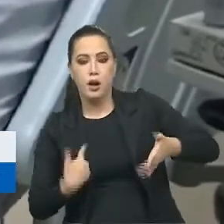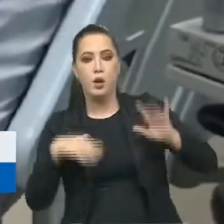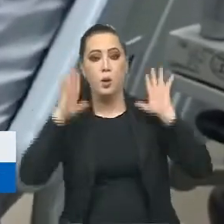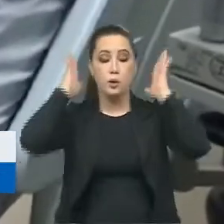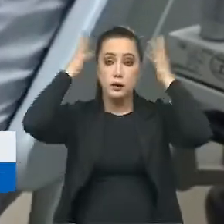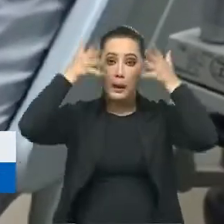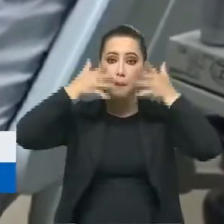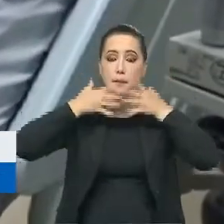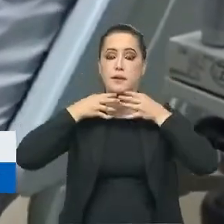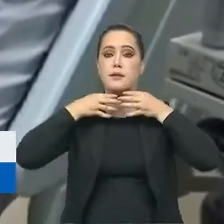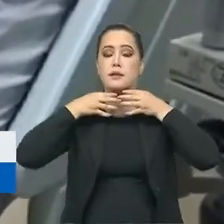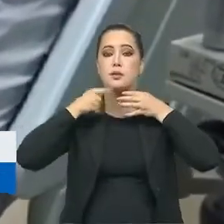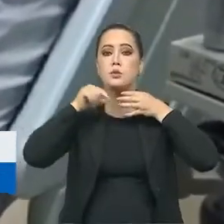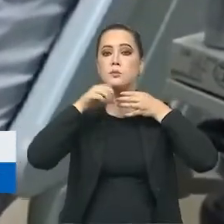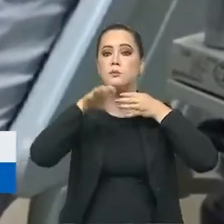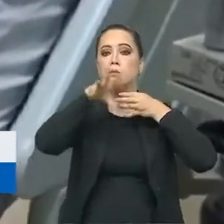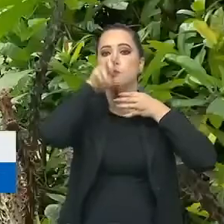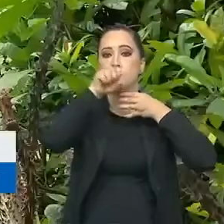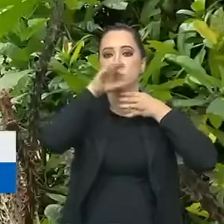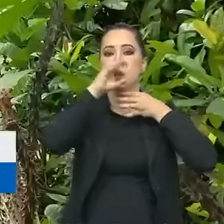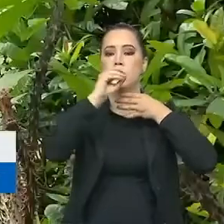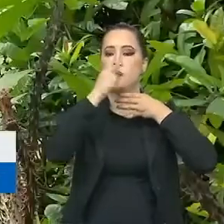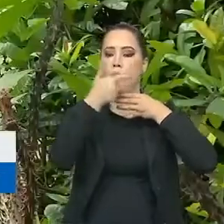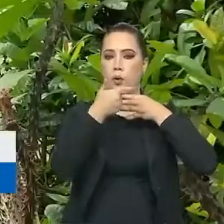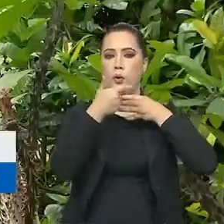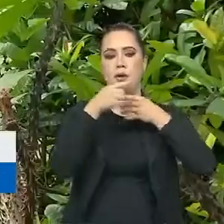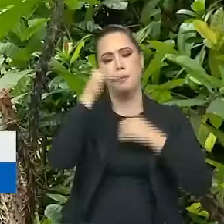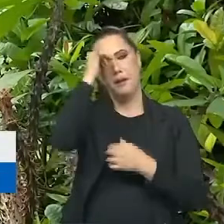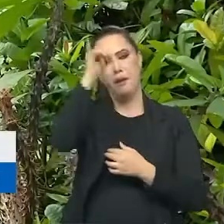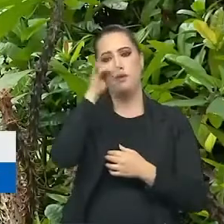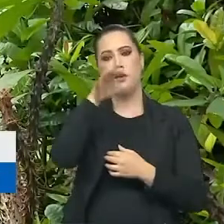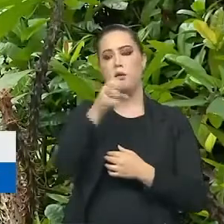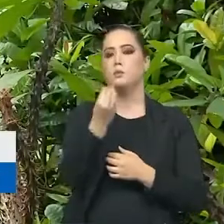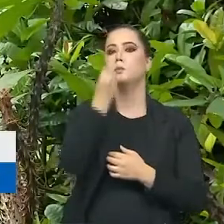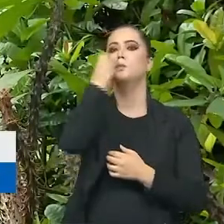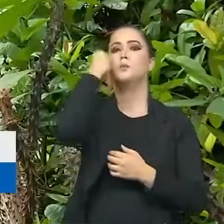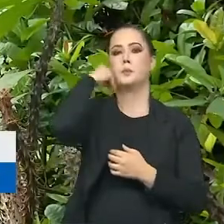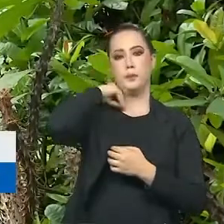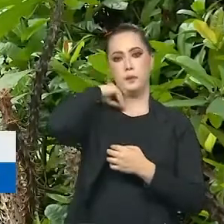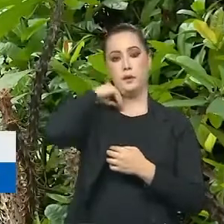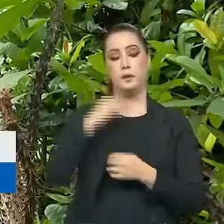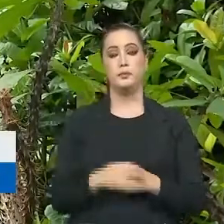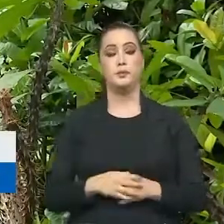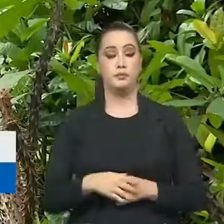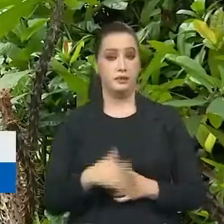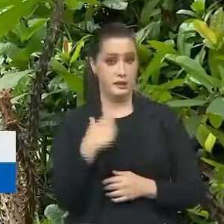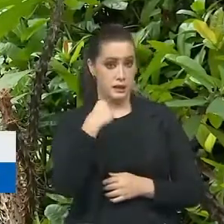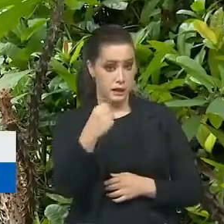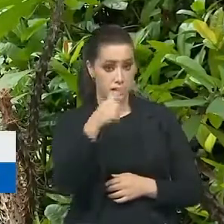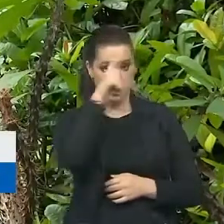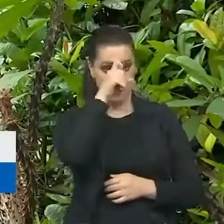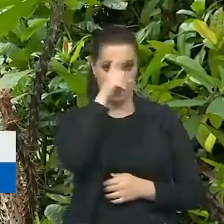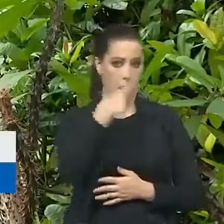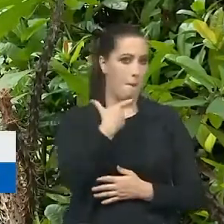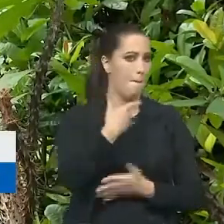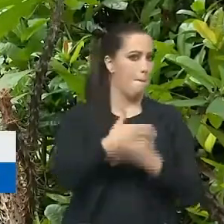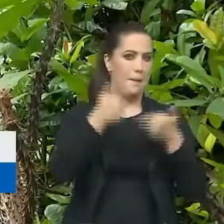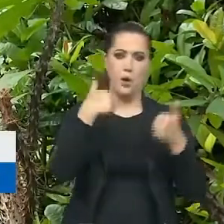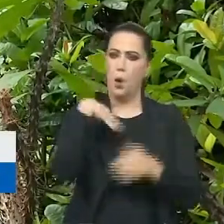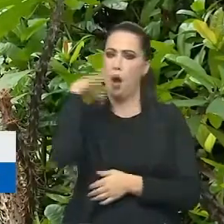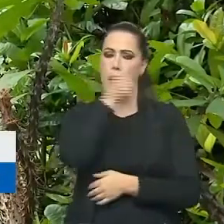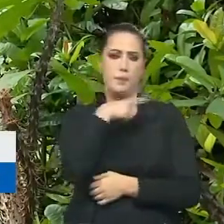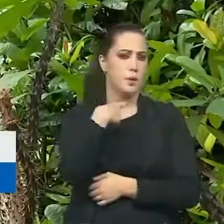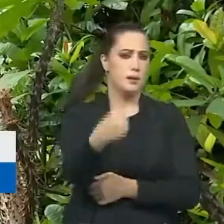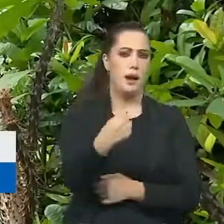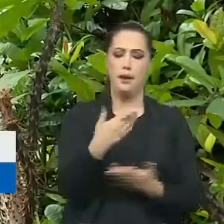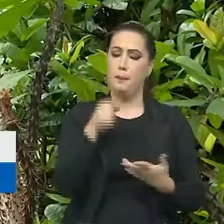evitar a intubação invasiva. Na desospitalização, quanto antes o paciente sair, é melhor para ele e para